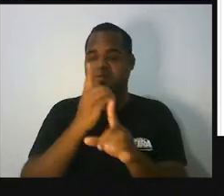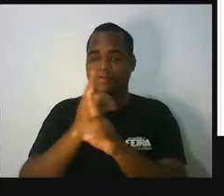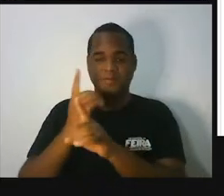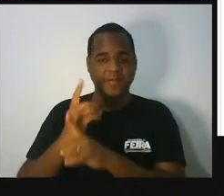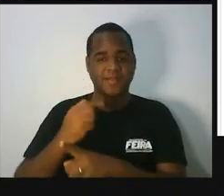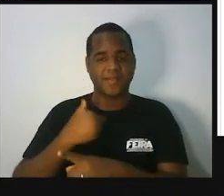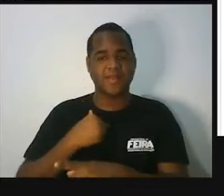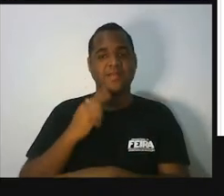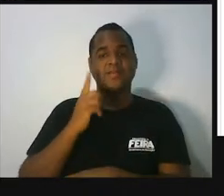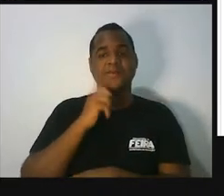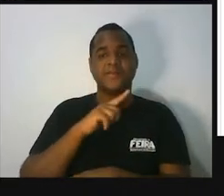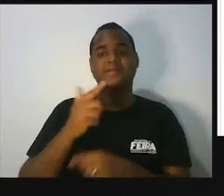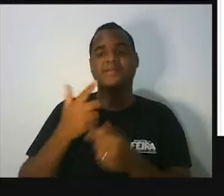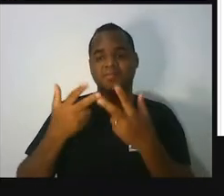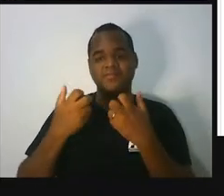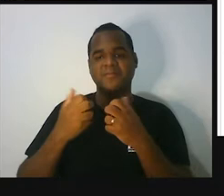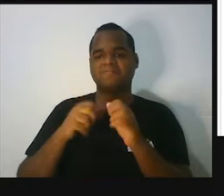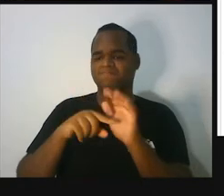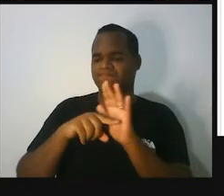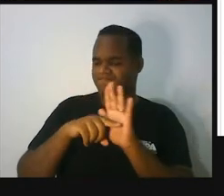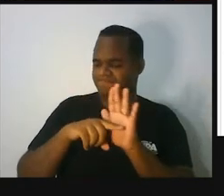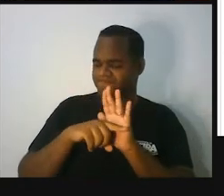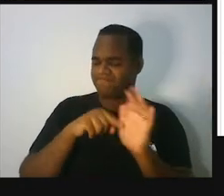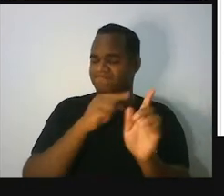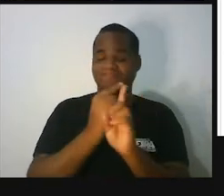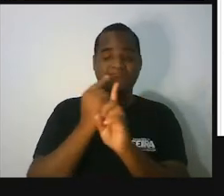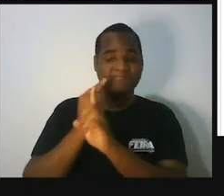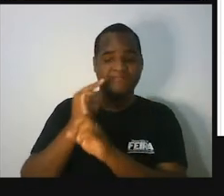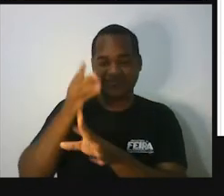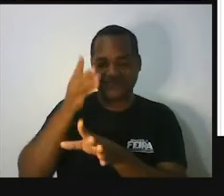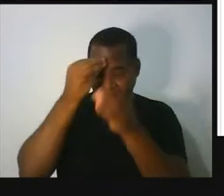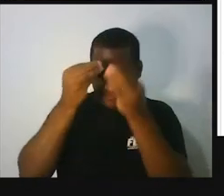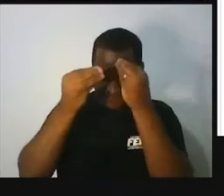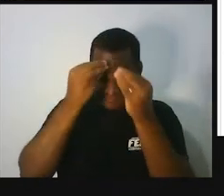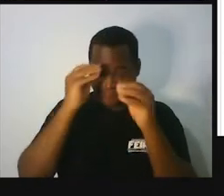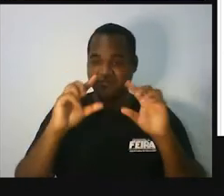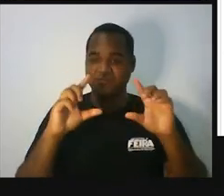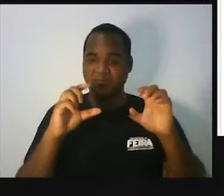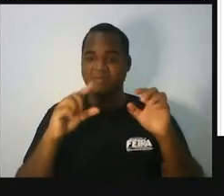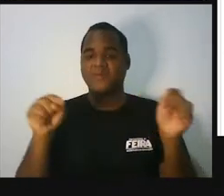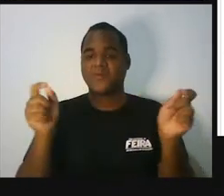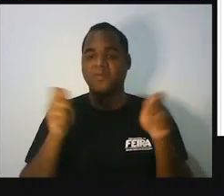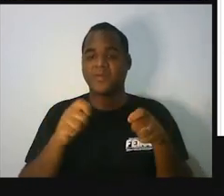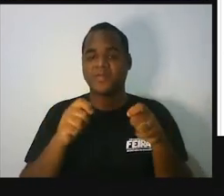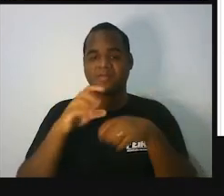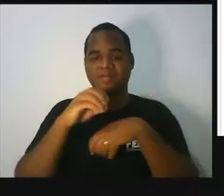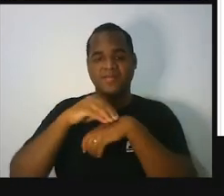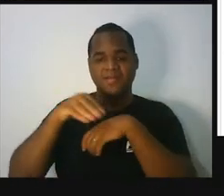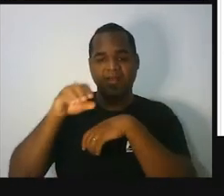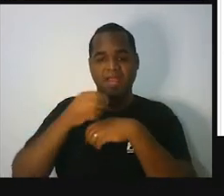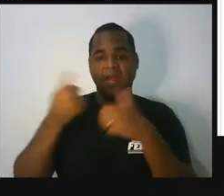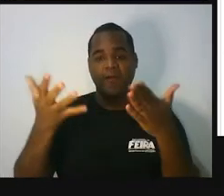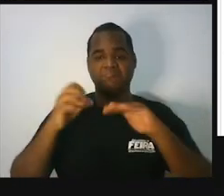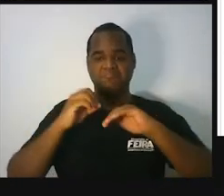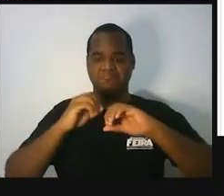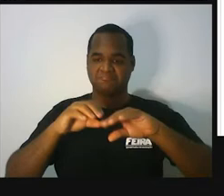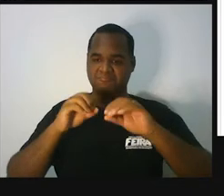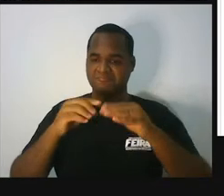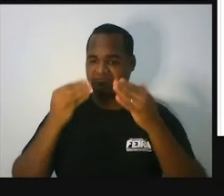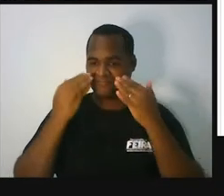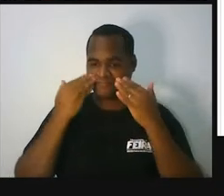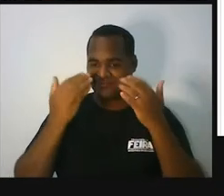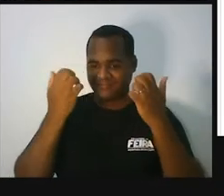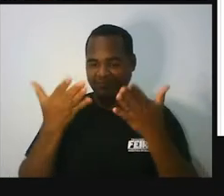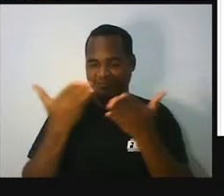eu consegui perceber, né? Registrei a foto e estou trazendo aqui para a aula para mostrar